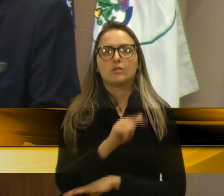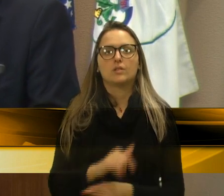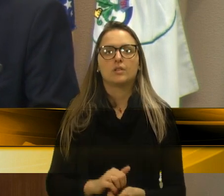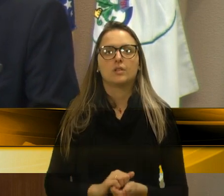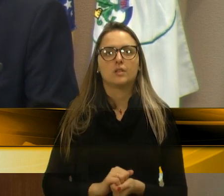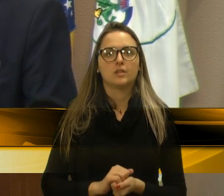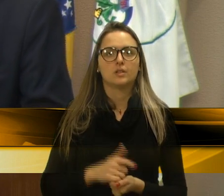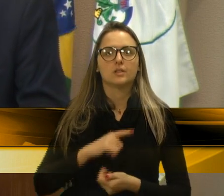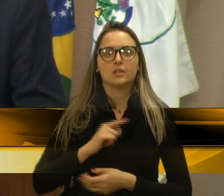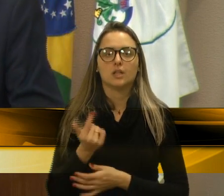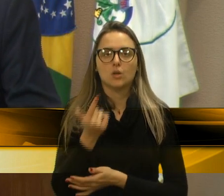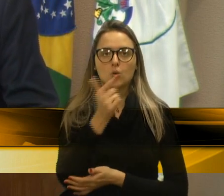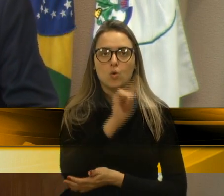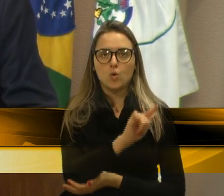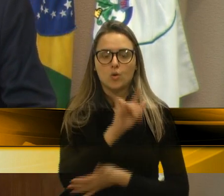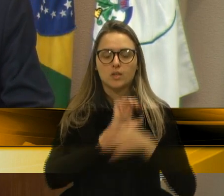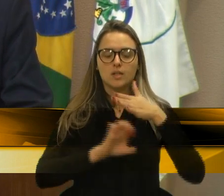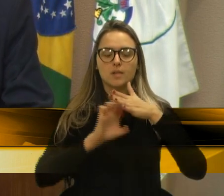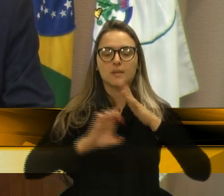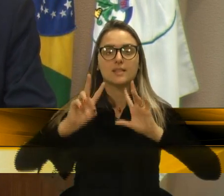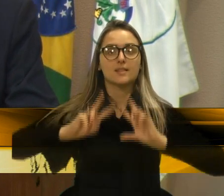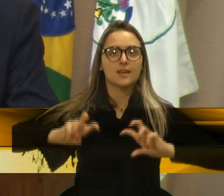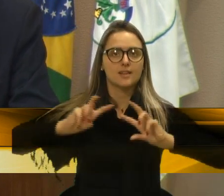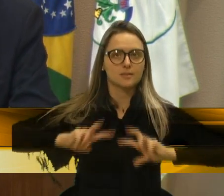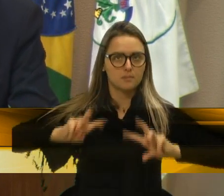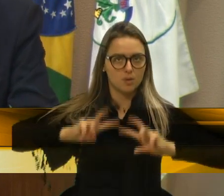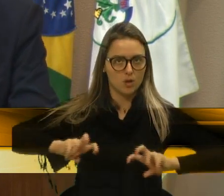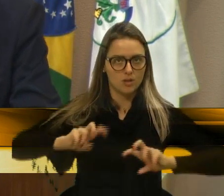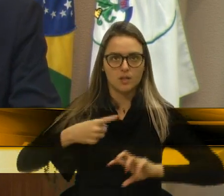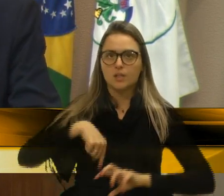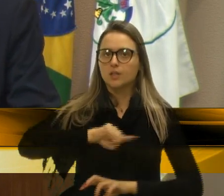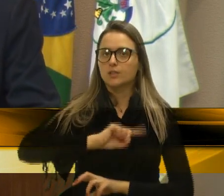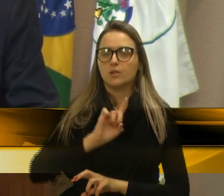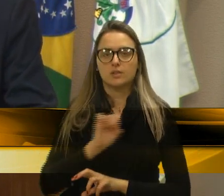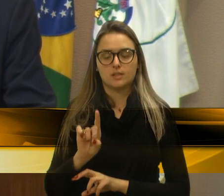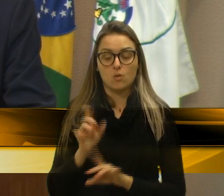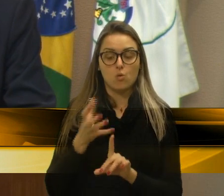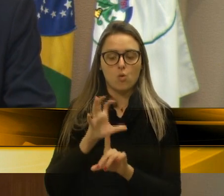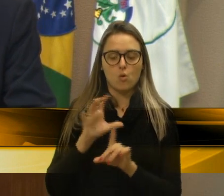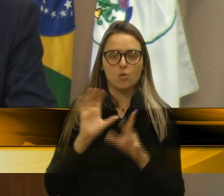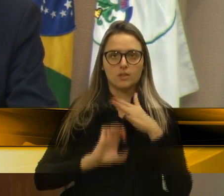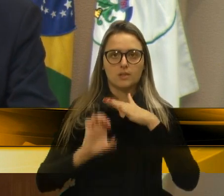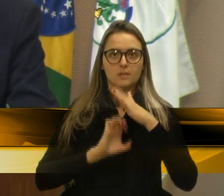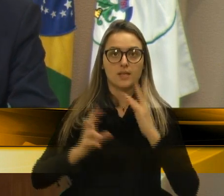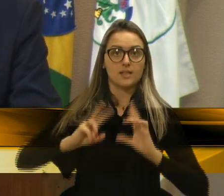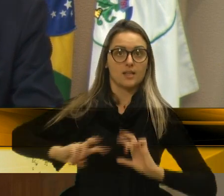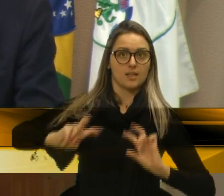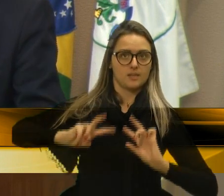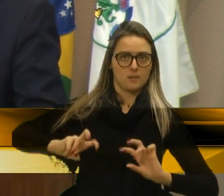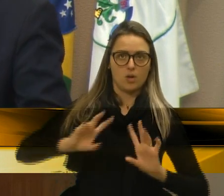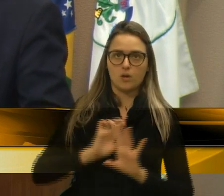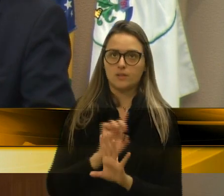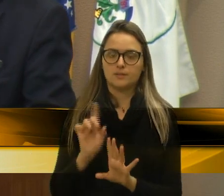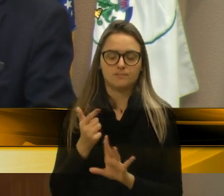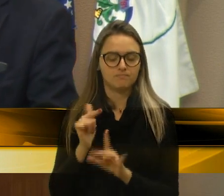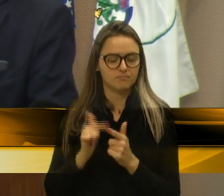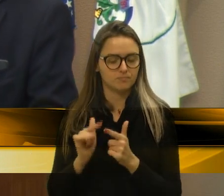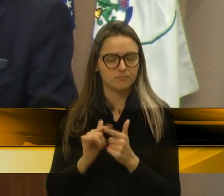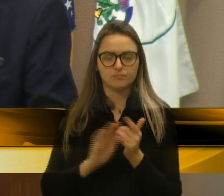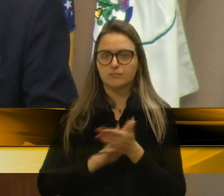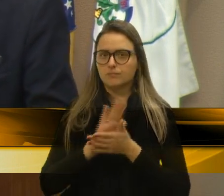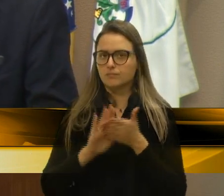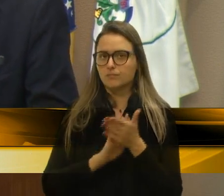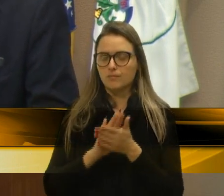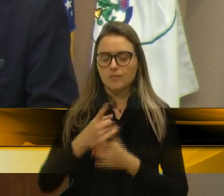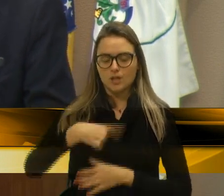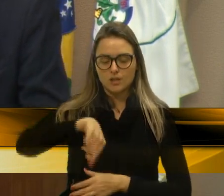empresas que exploram isso, a gente não é contra quem tem, a gente é favorável, a gente está junto para que